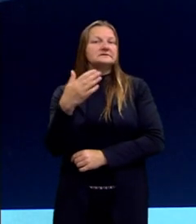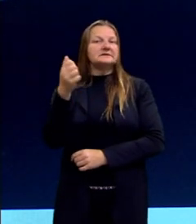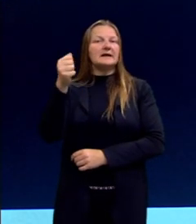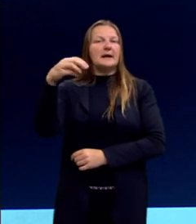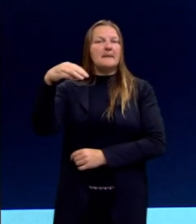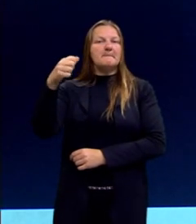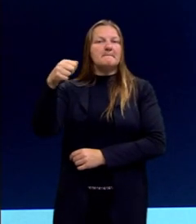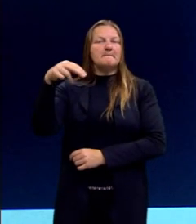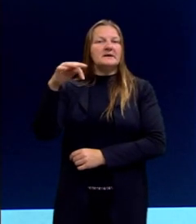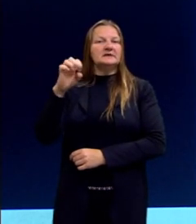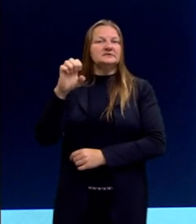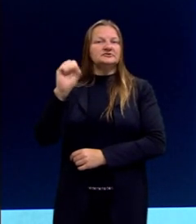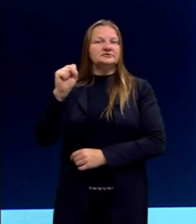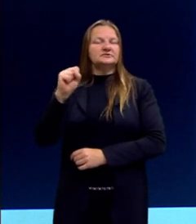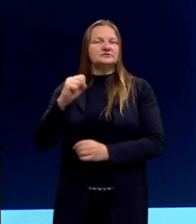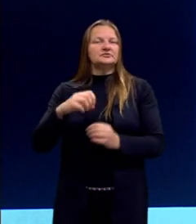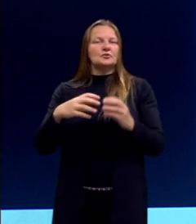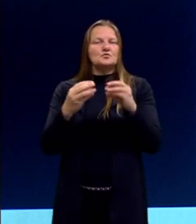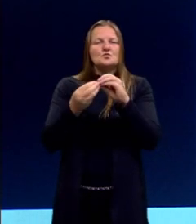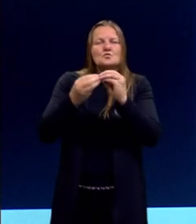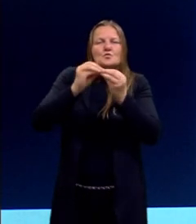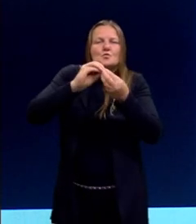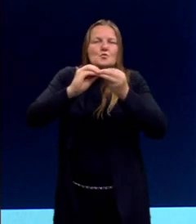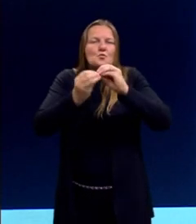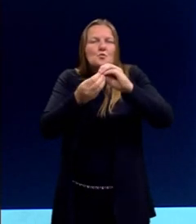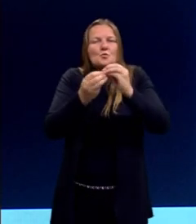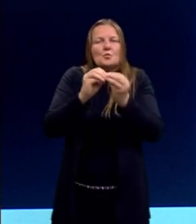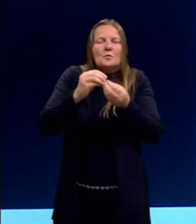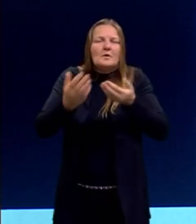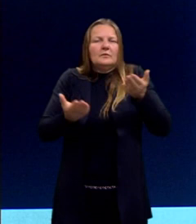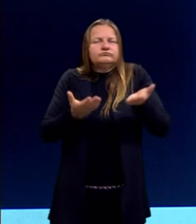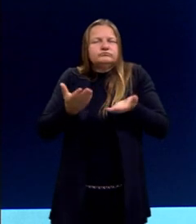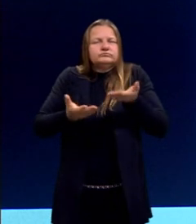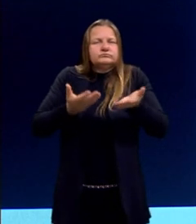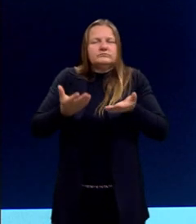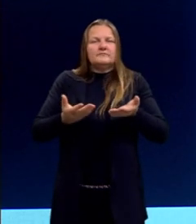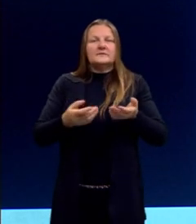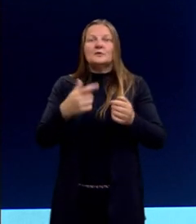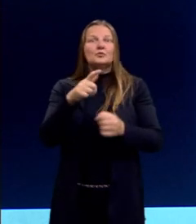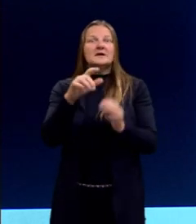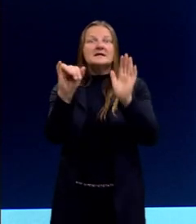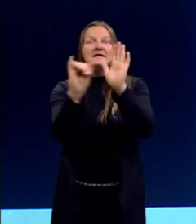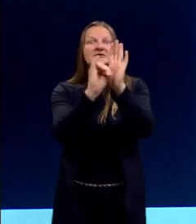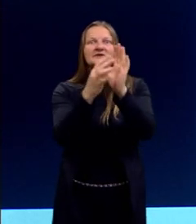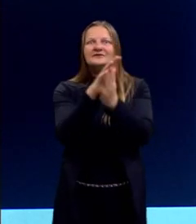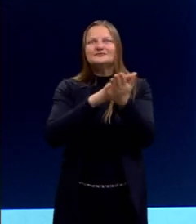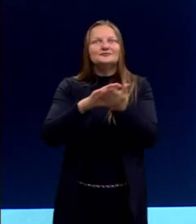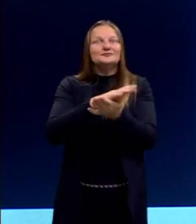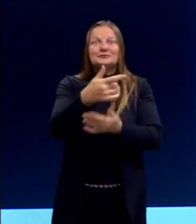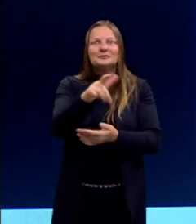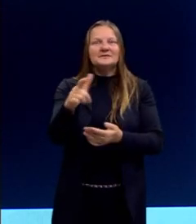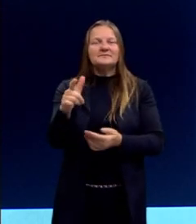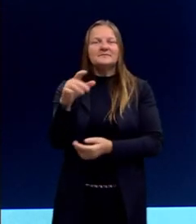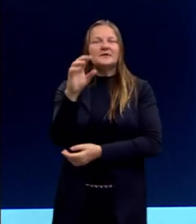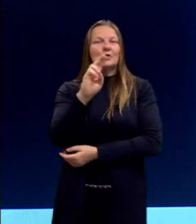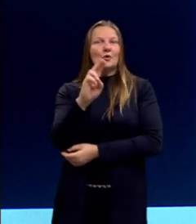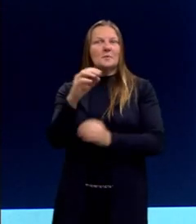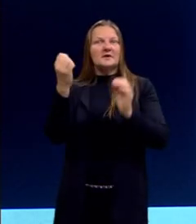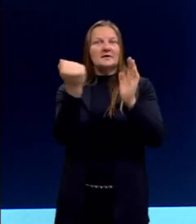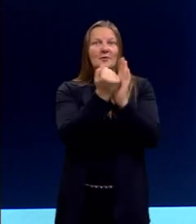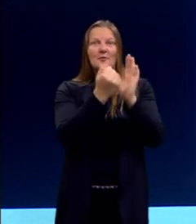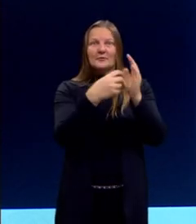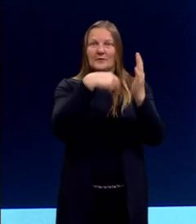encapuzados se beijam, se tocam, sem identificar a sua identidade. E